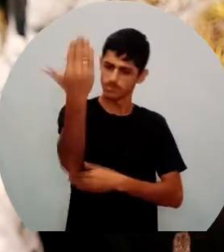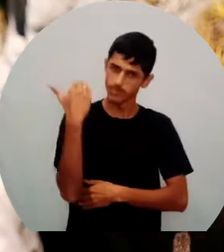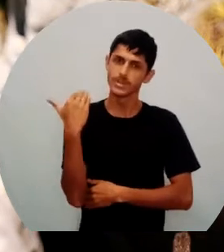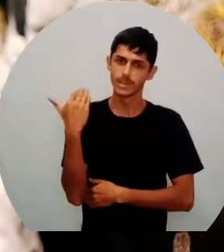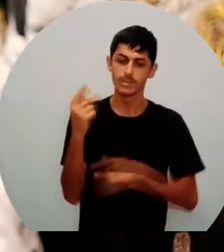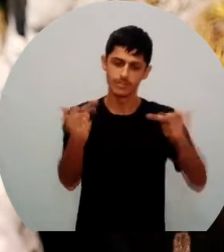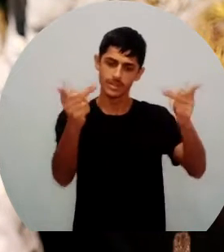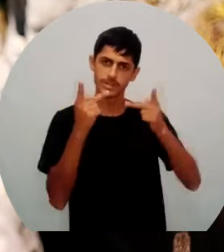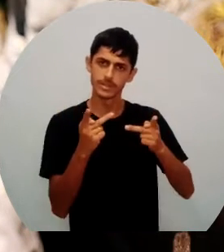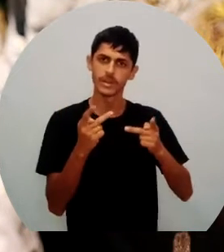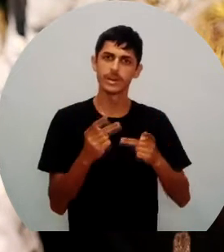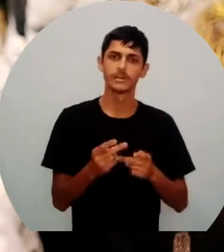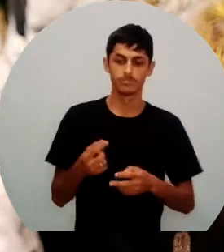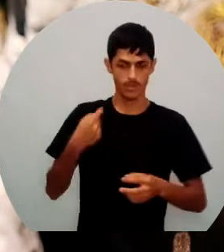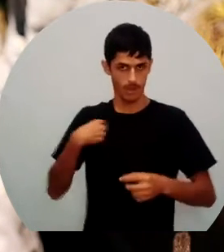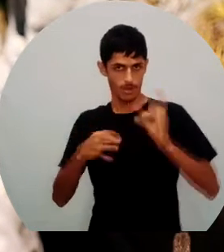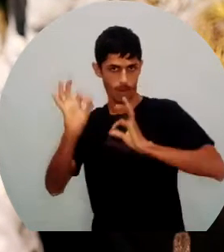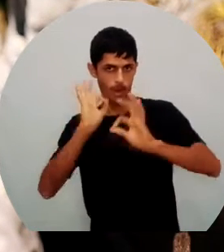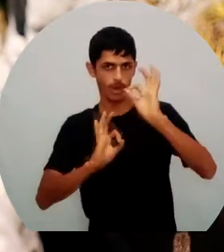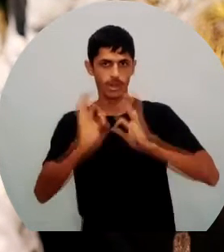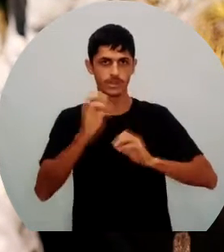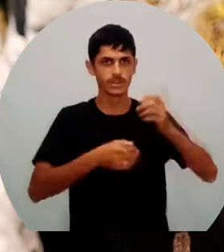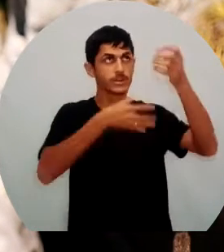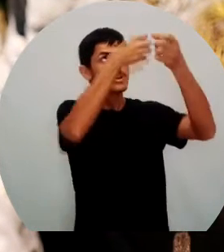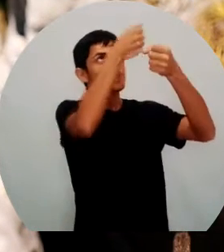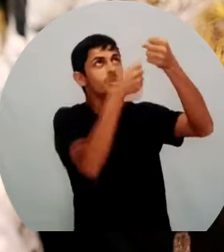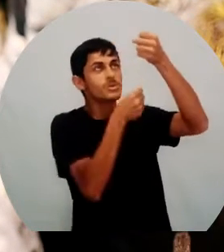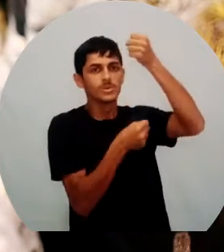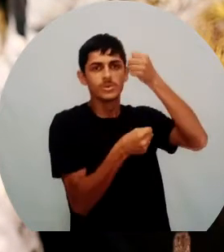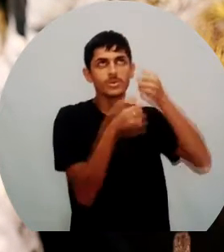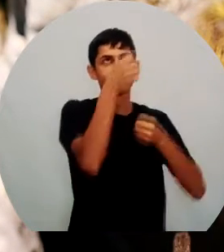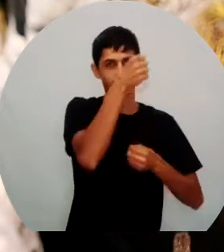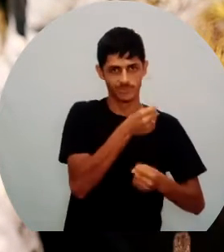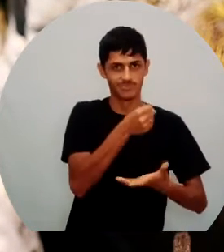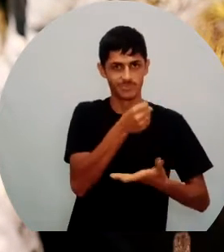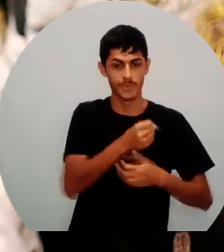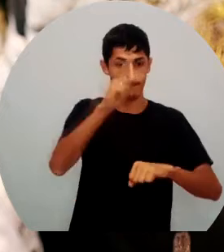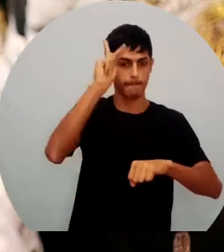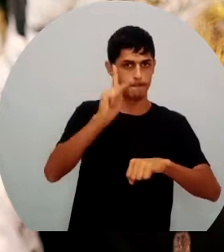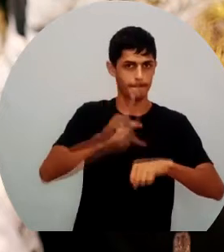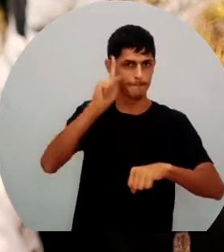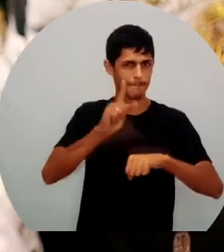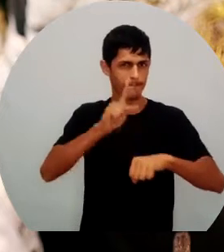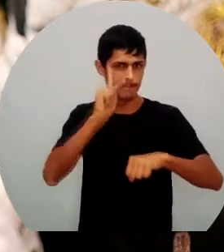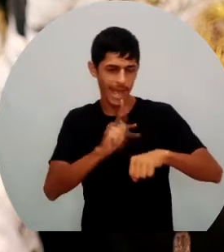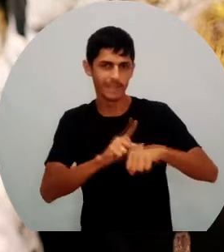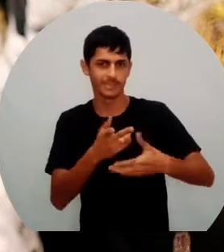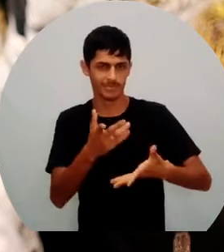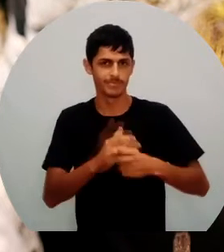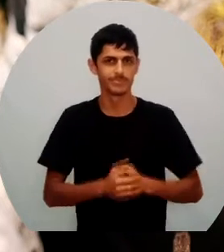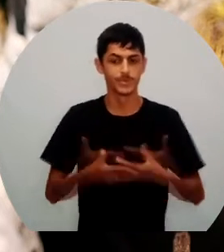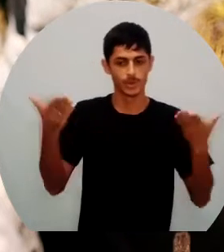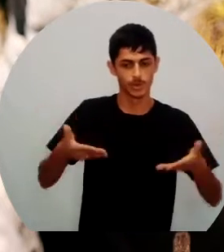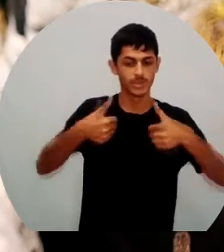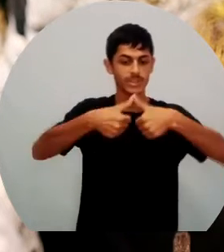Estamos vivenciando a sétima Olimpíada de Língua Portuguesa com o tema O Lugar Onde Vivo. E hoje estamos aqui na Serra do Pará.